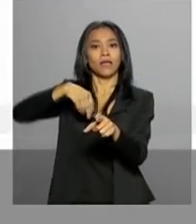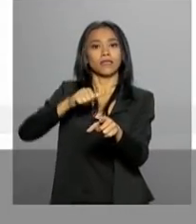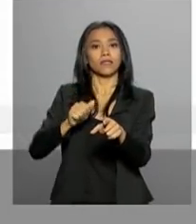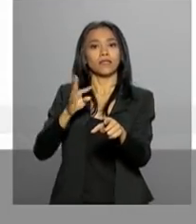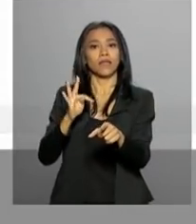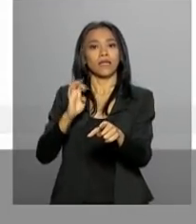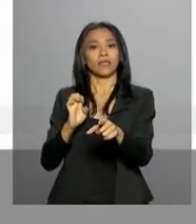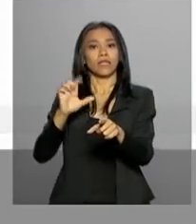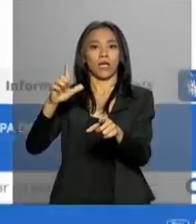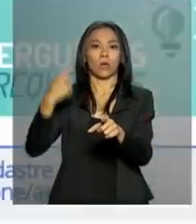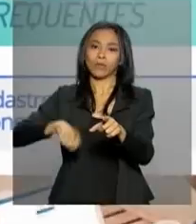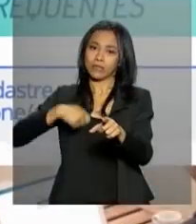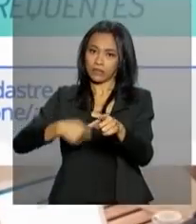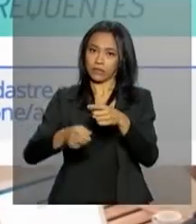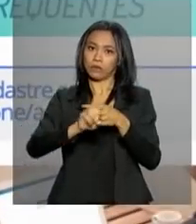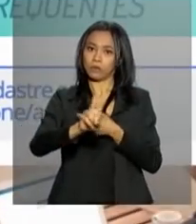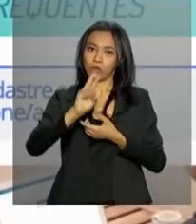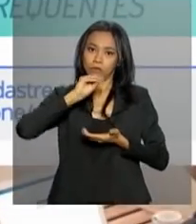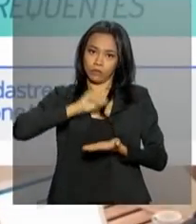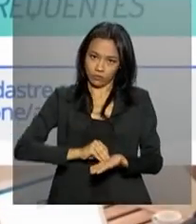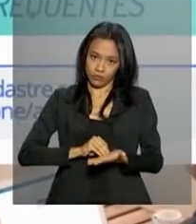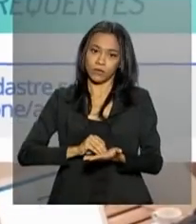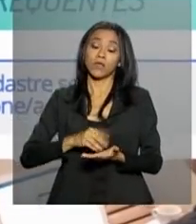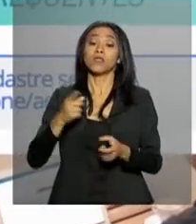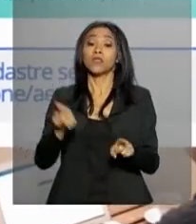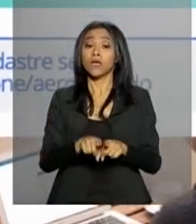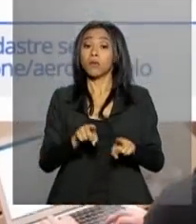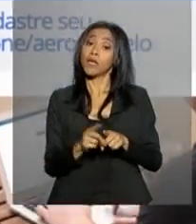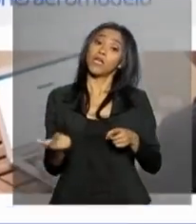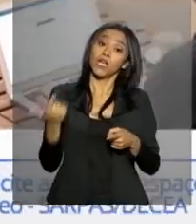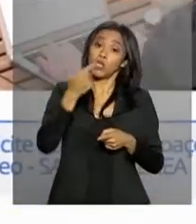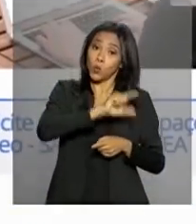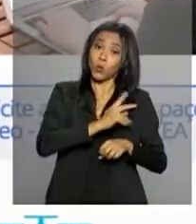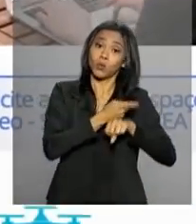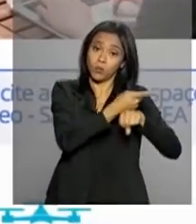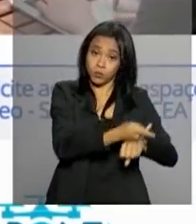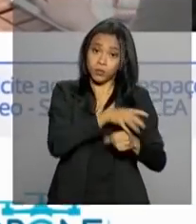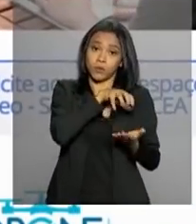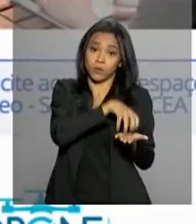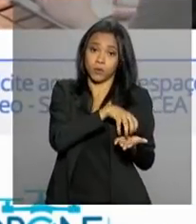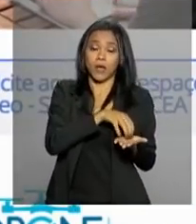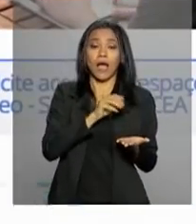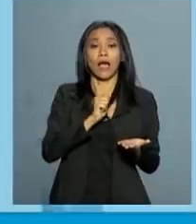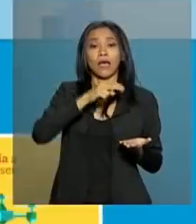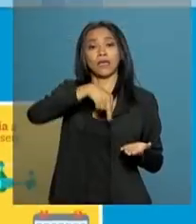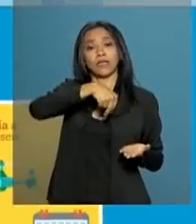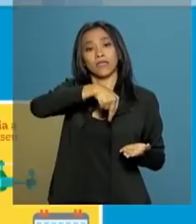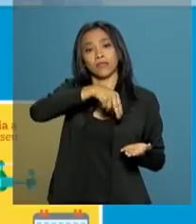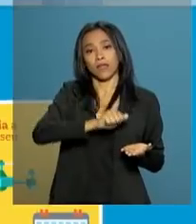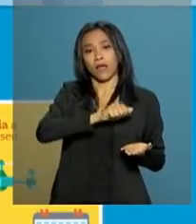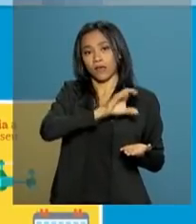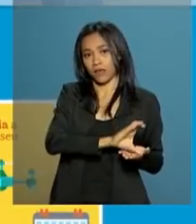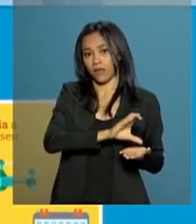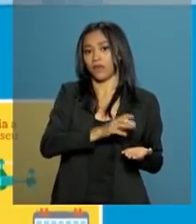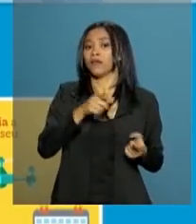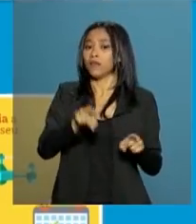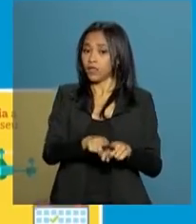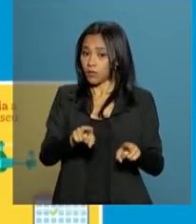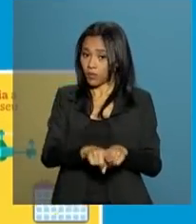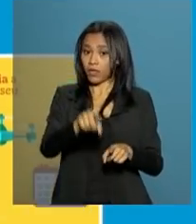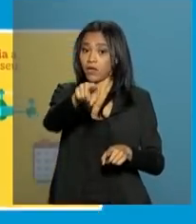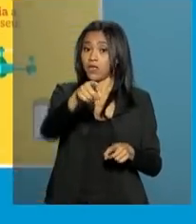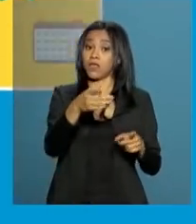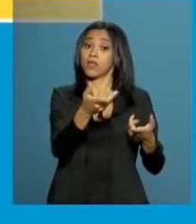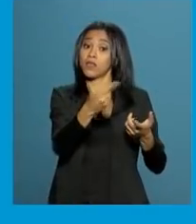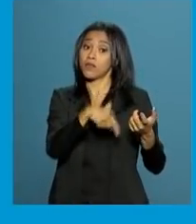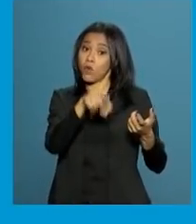de radiofrequência. Também é necessário fazer um cadastro do equipamento na ANAC e no Departamento de Controle Aéreo da Aeronáutica,